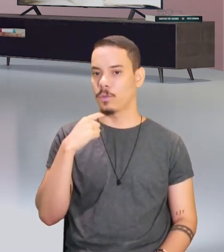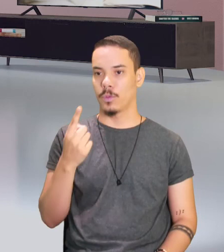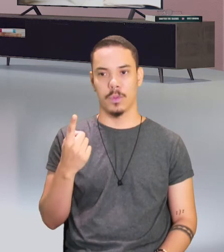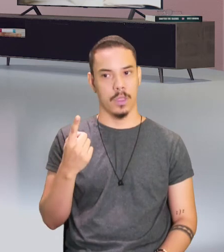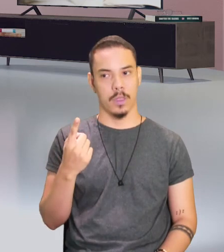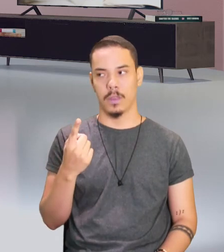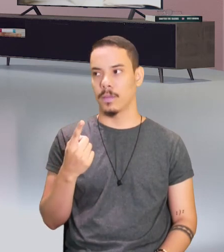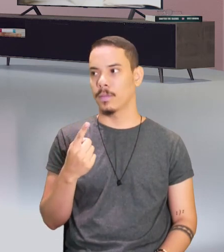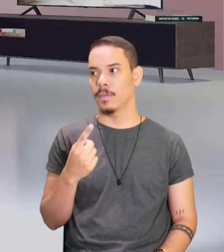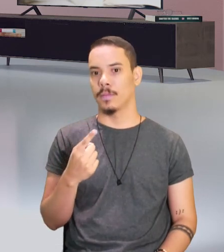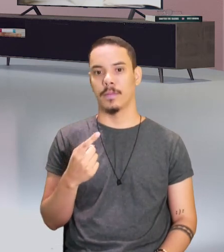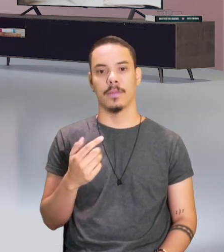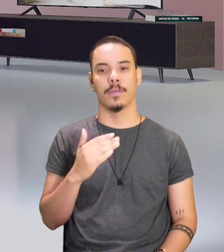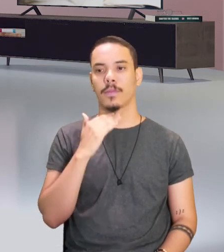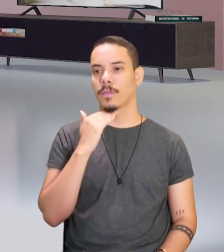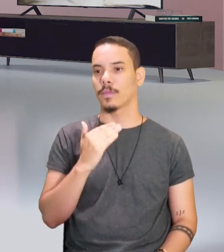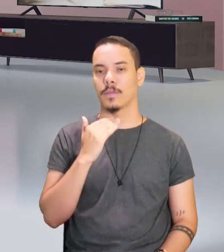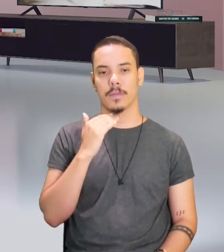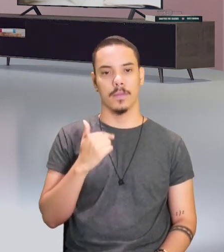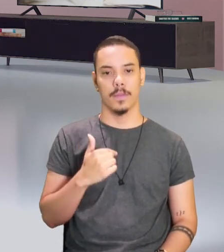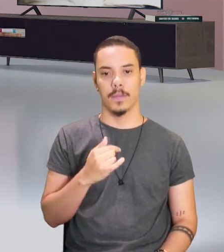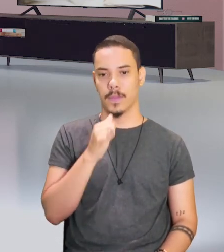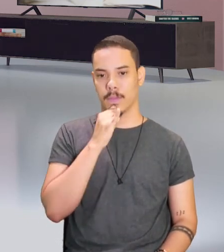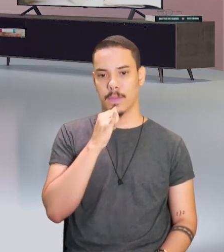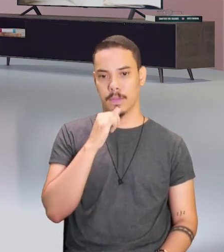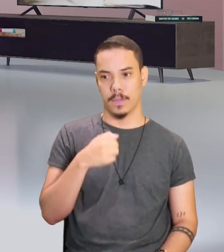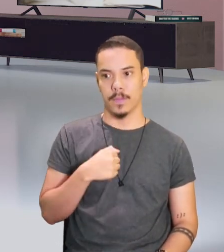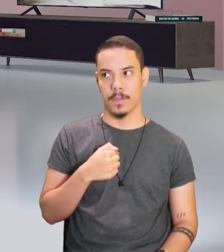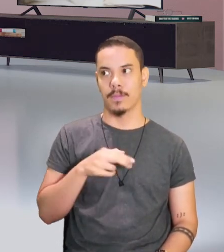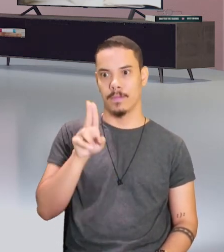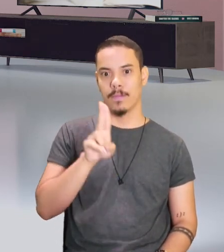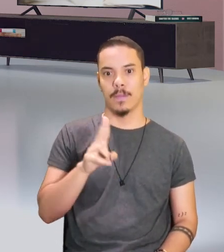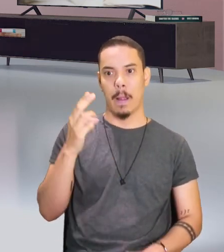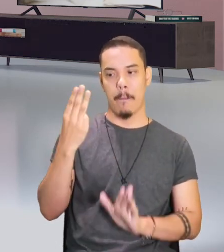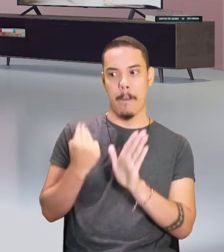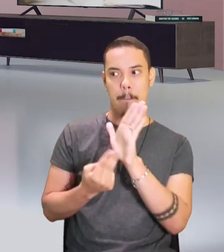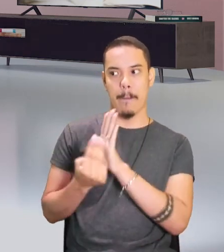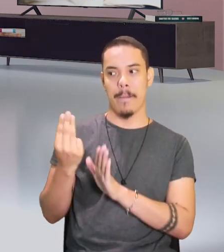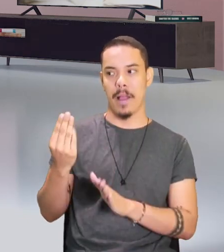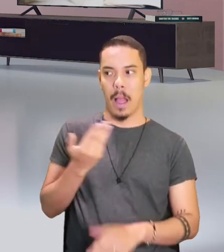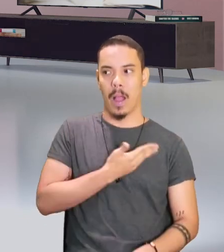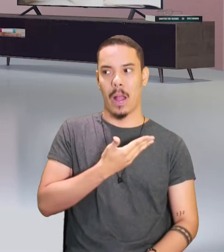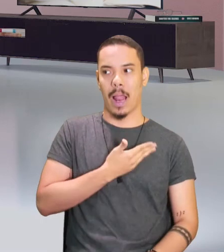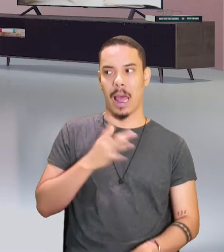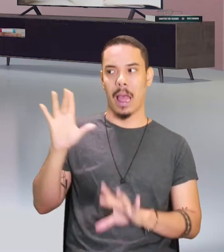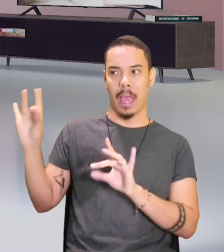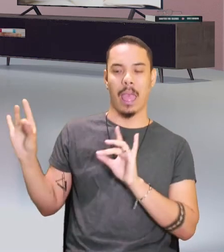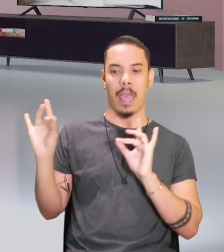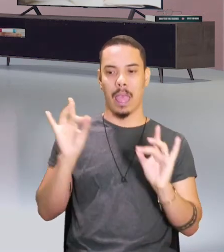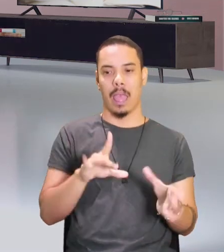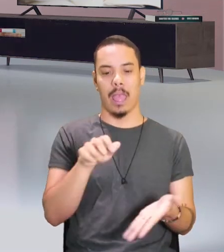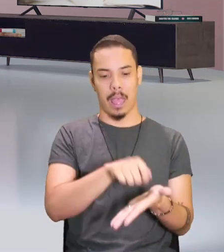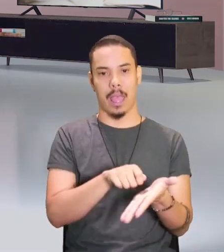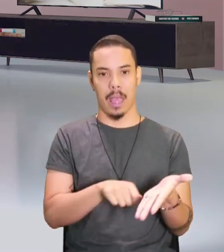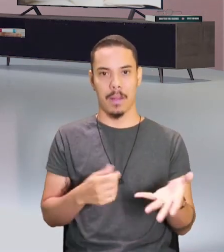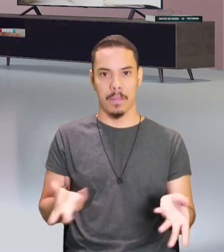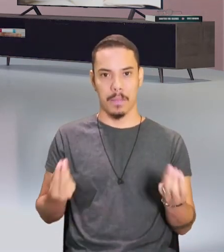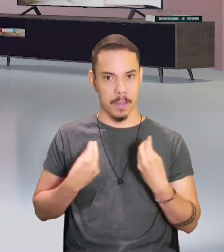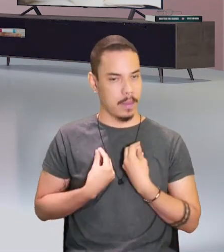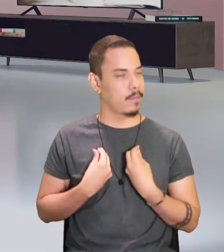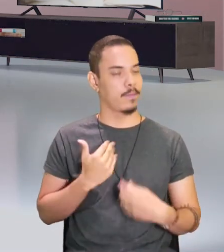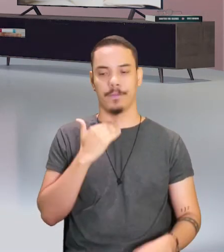O certo, não adianta, por exemplo, você pegar o mapa mental do colega aí. Ah, você é fêmea? Passa aí teu mapa mental?